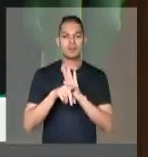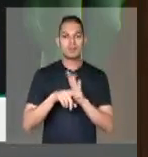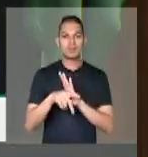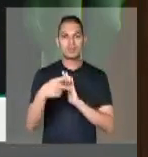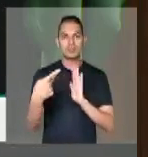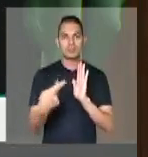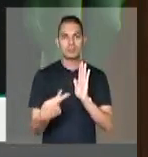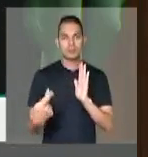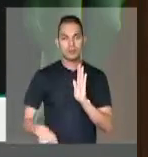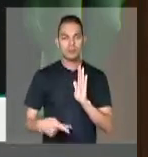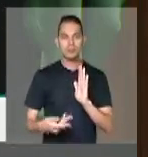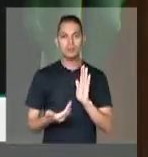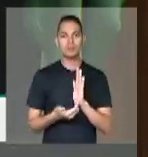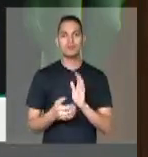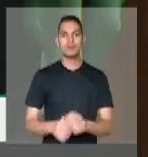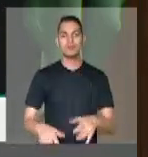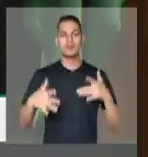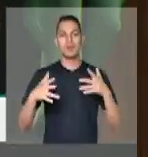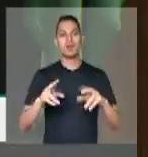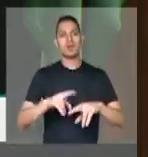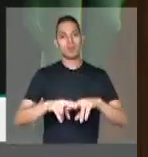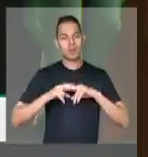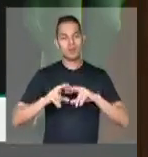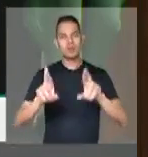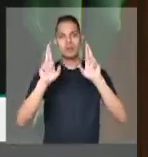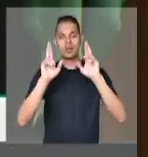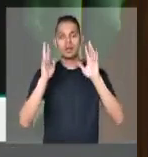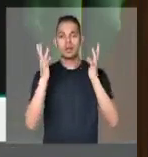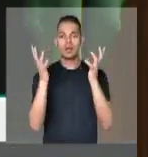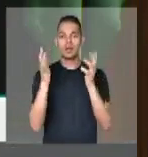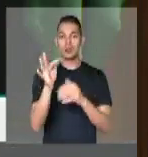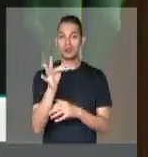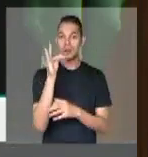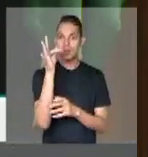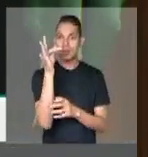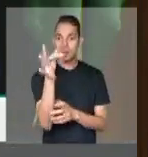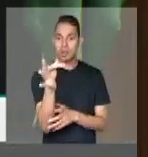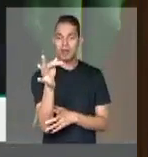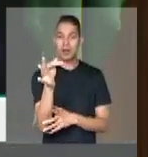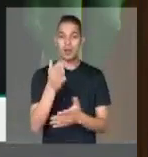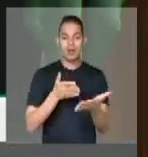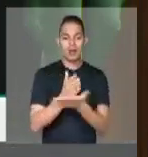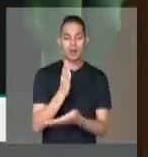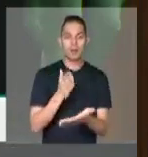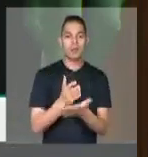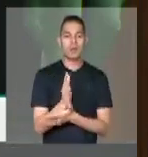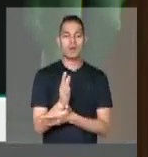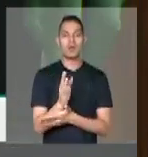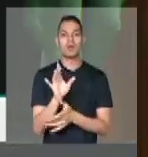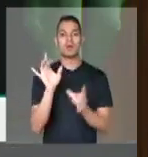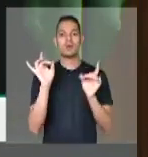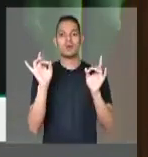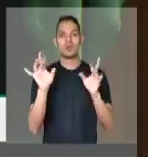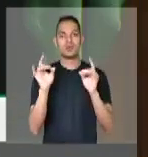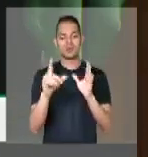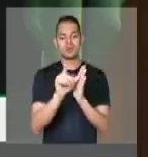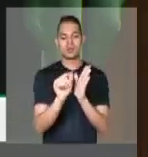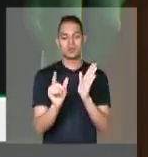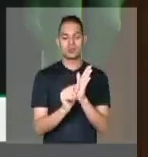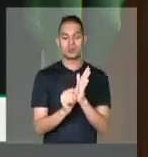plenário. Por isso temos a expectativa de que possamos, aprovando esses destaques, minimizar os efeitos